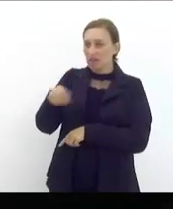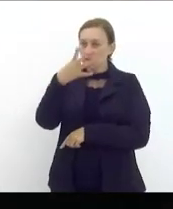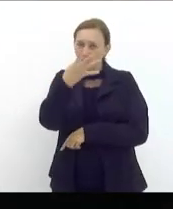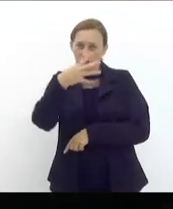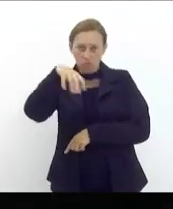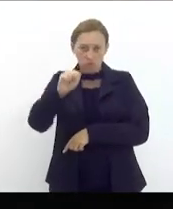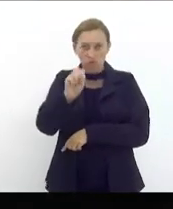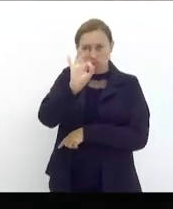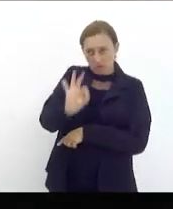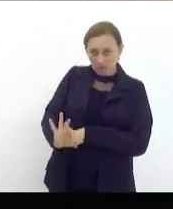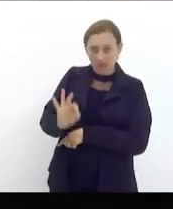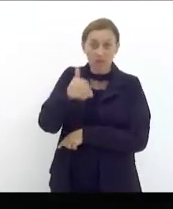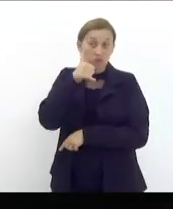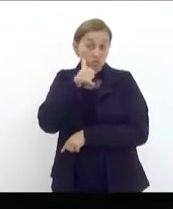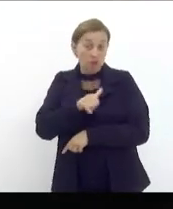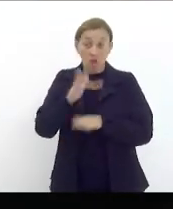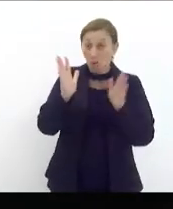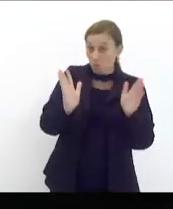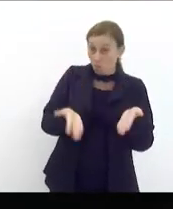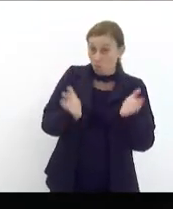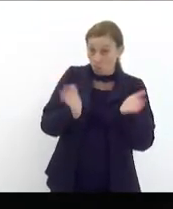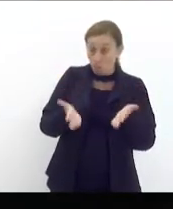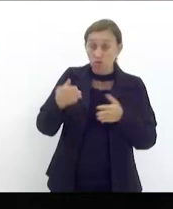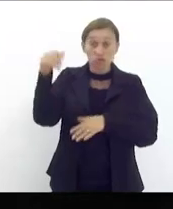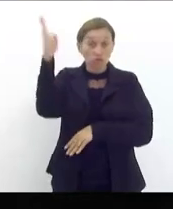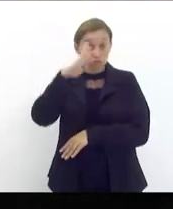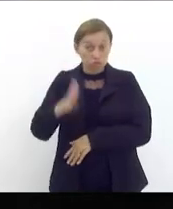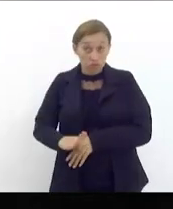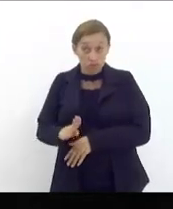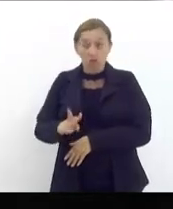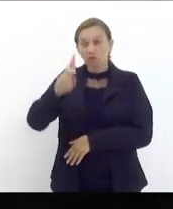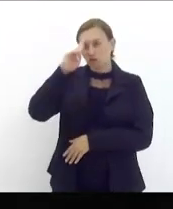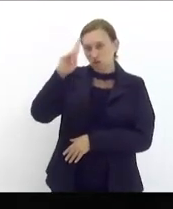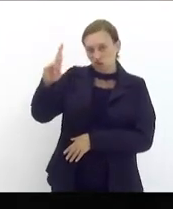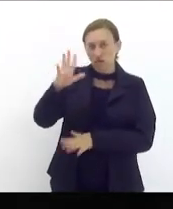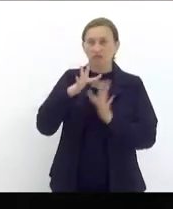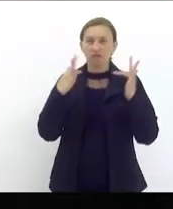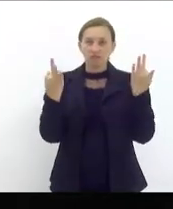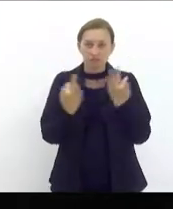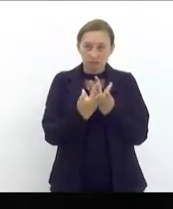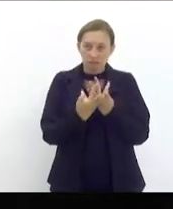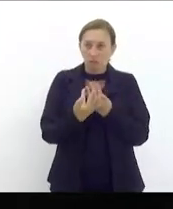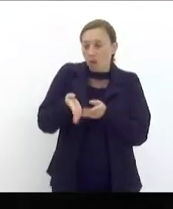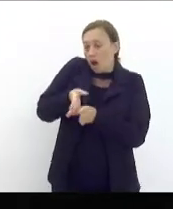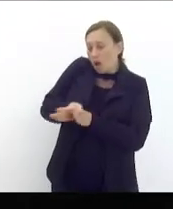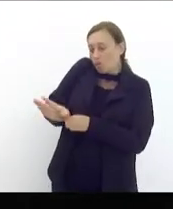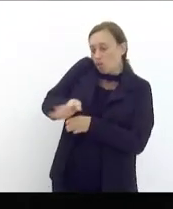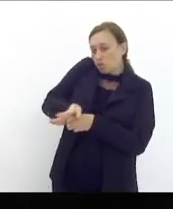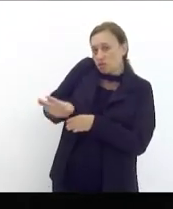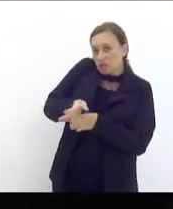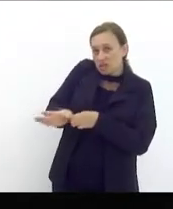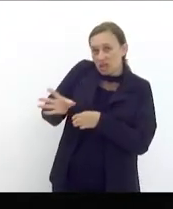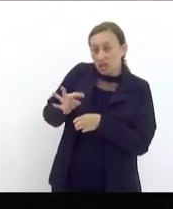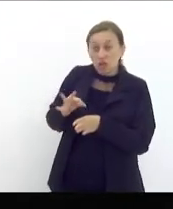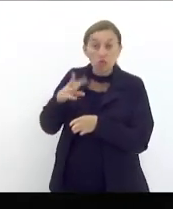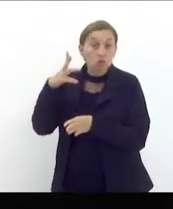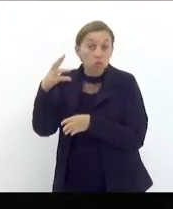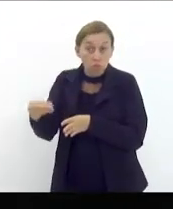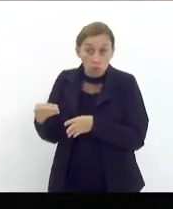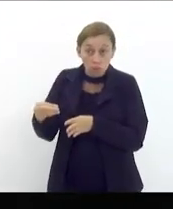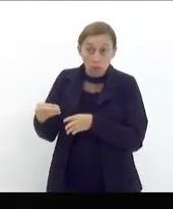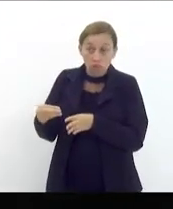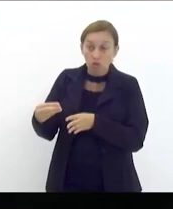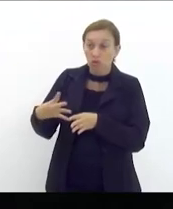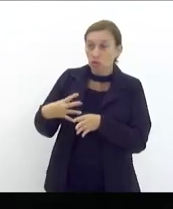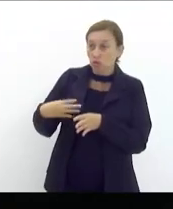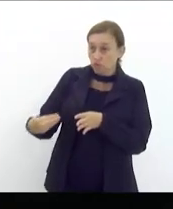% das mulheres hoje no Brasil são chefes de família, seja, orientam toda a alimentação, todo o